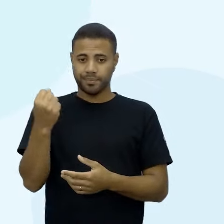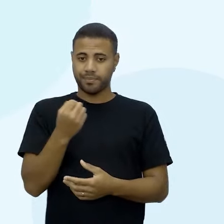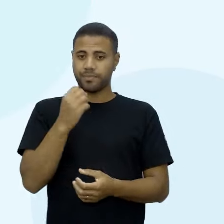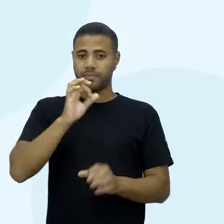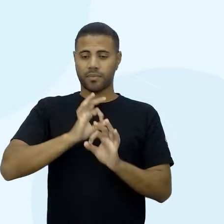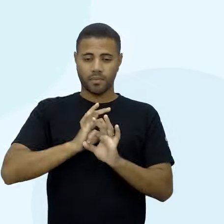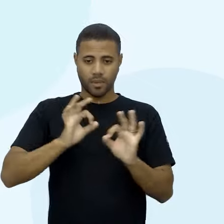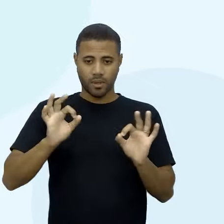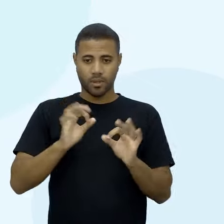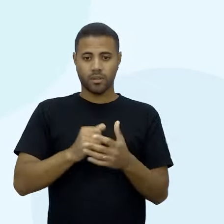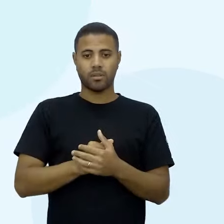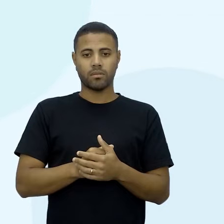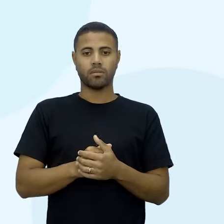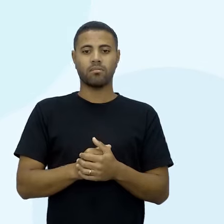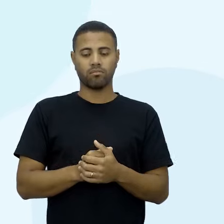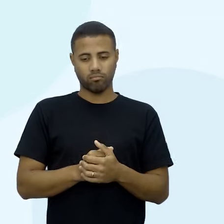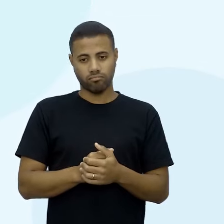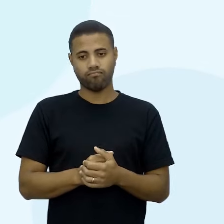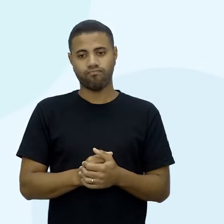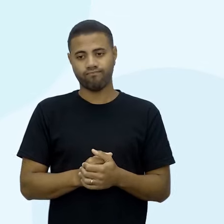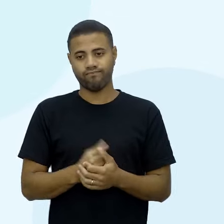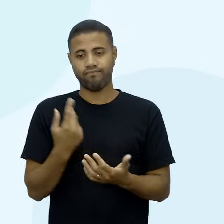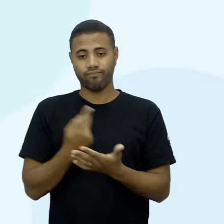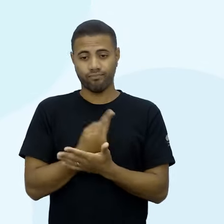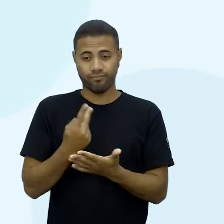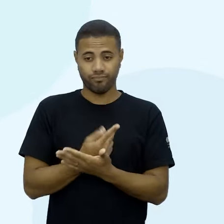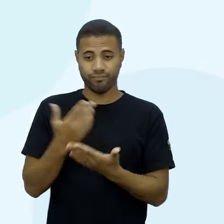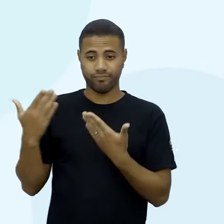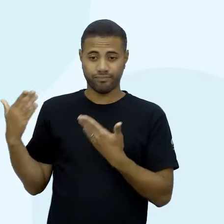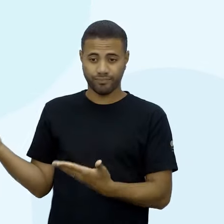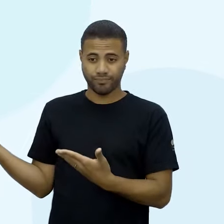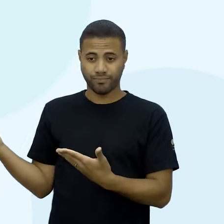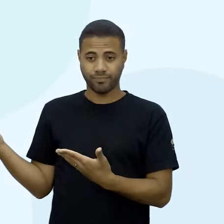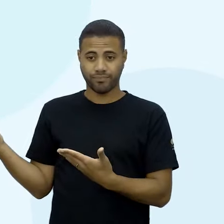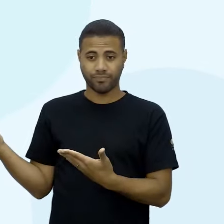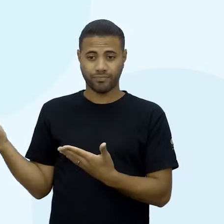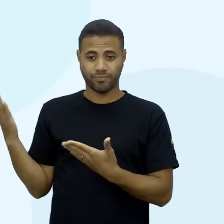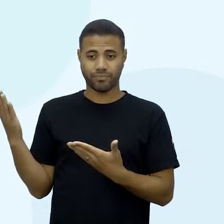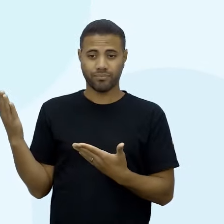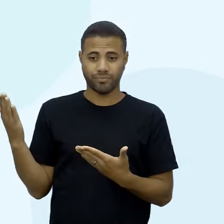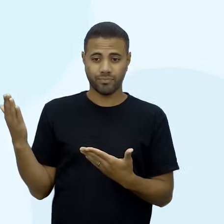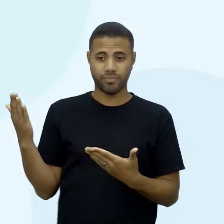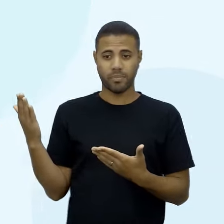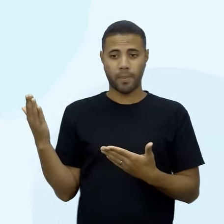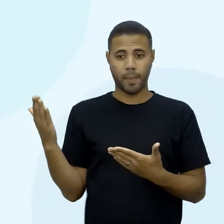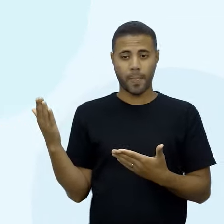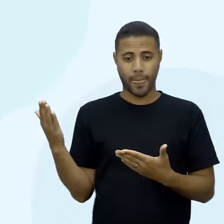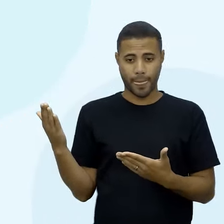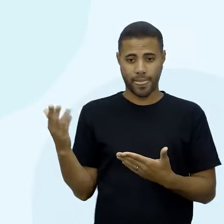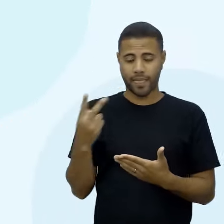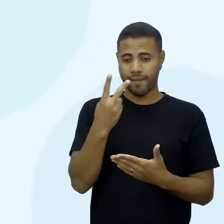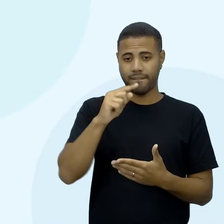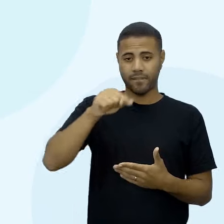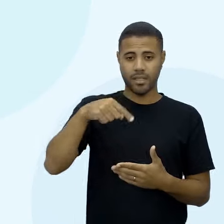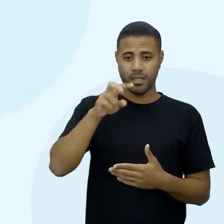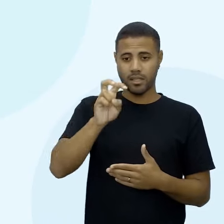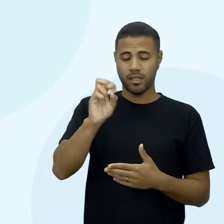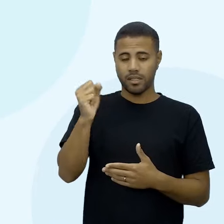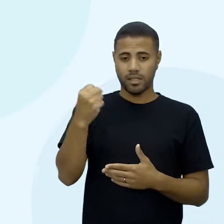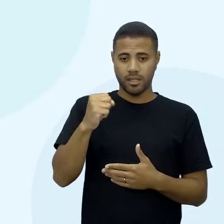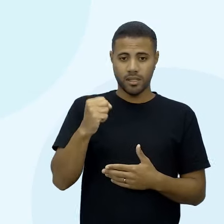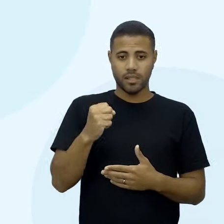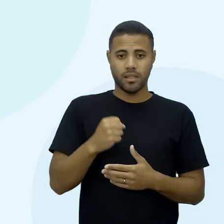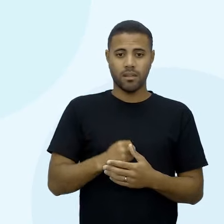de confiança aí de 99%, olha lá, quem que eu vou elevar ao quadrado? Vou pegar o 2,58, que é a